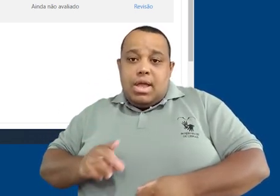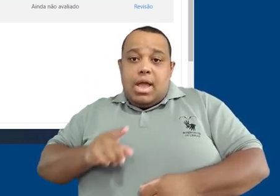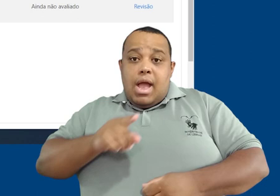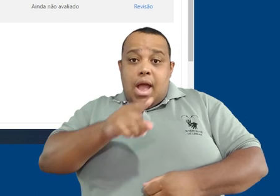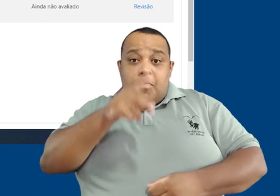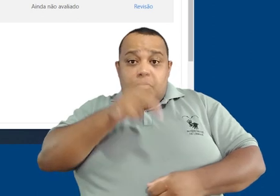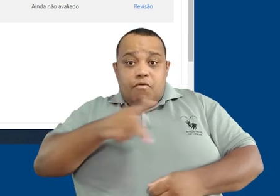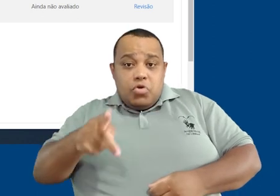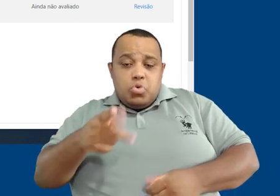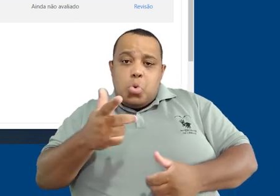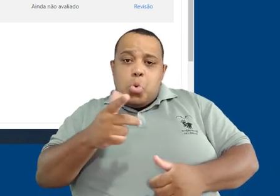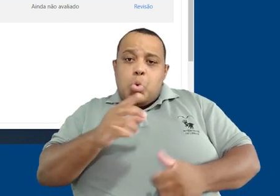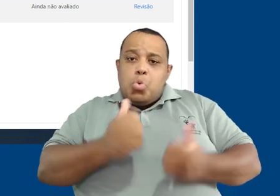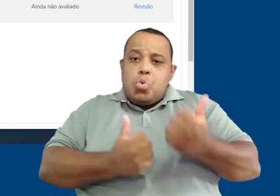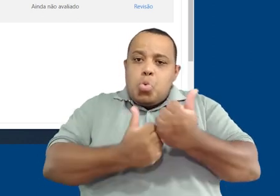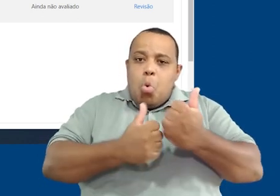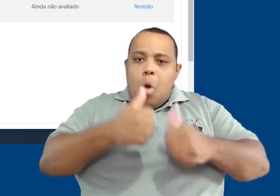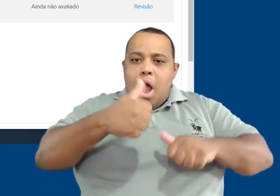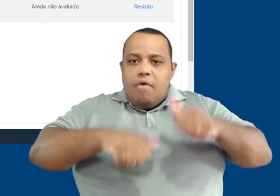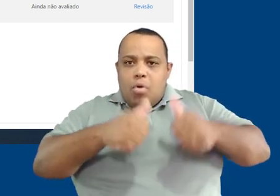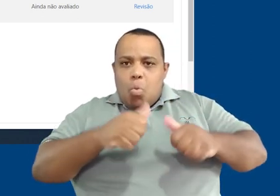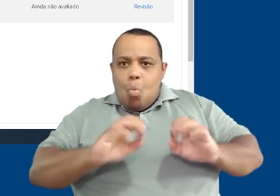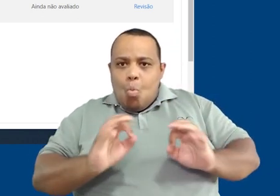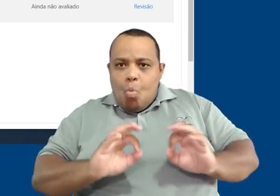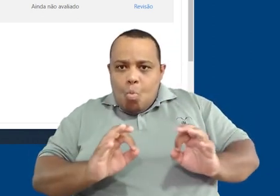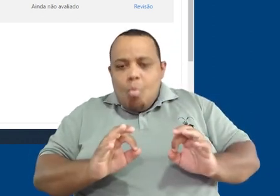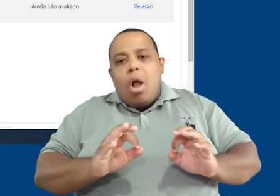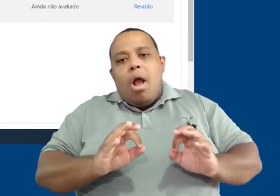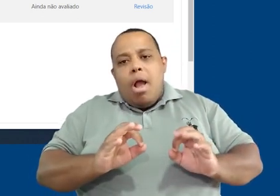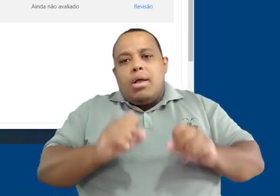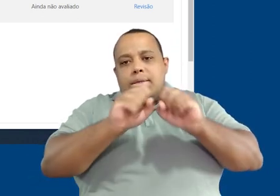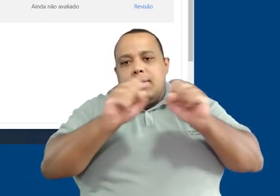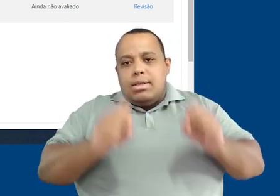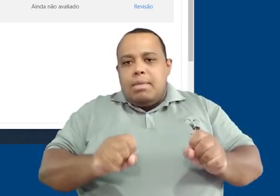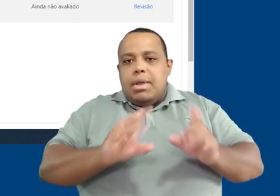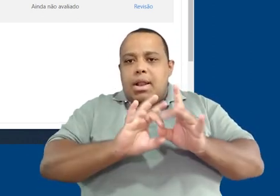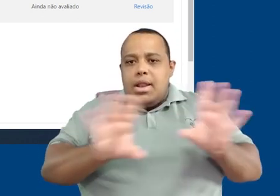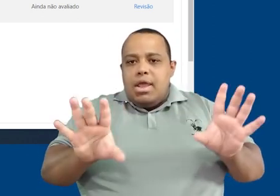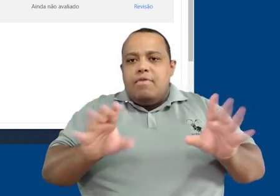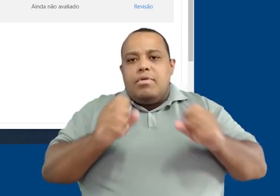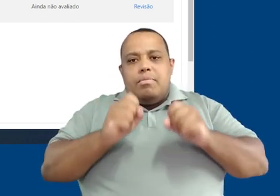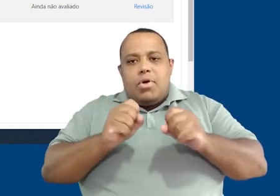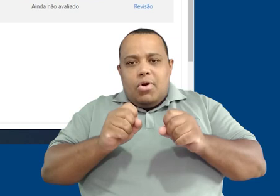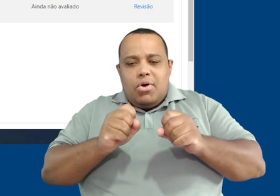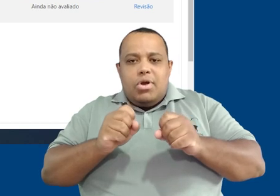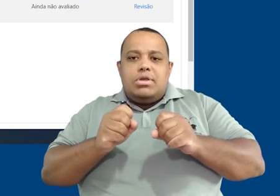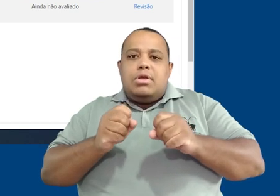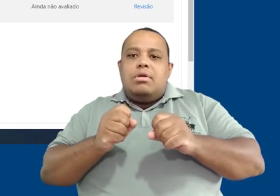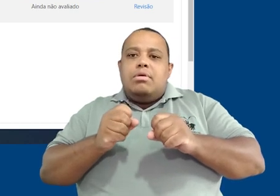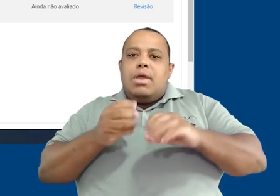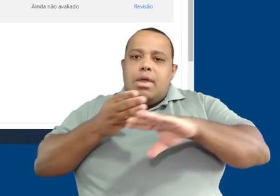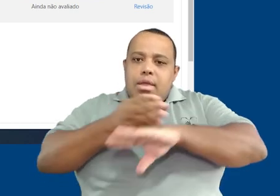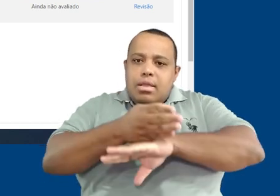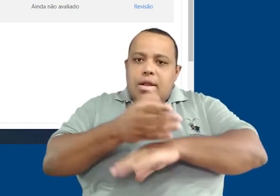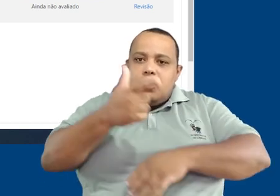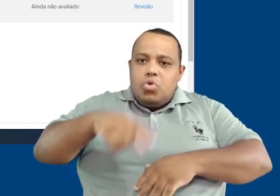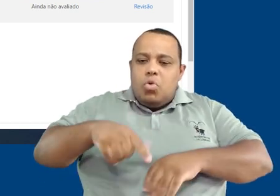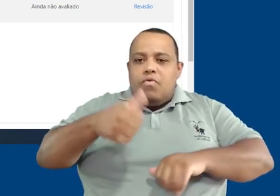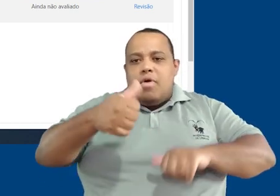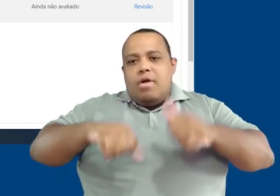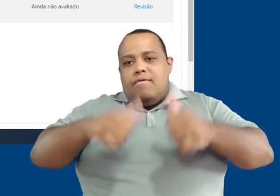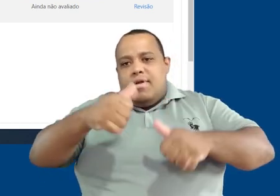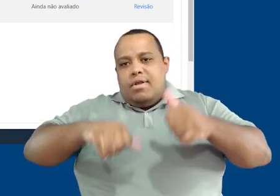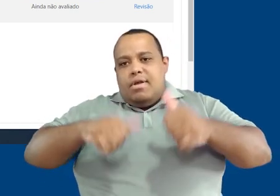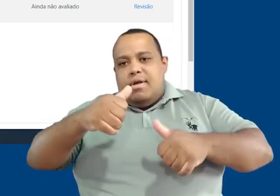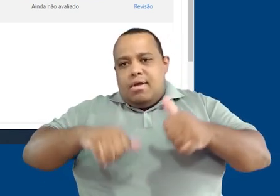o questionário ainda não foi avaliado, o sistema apresenta isso neste relatório. E o sistema, ainda, no caso, fez a